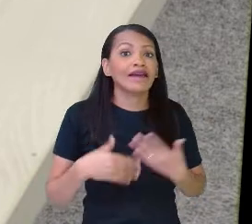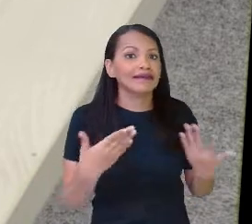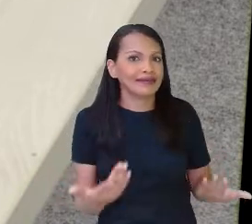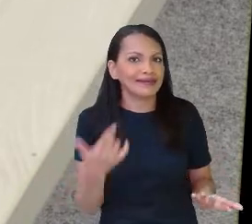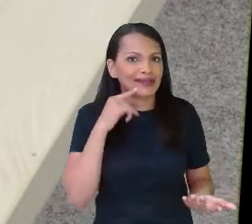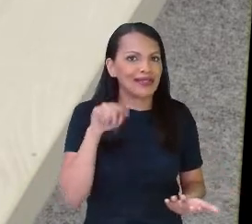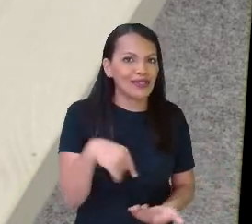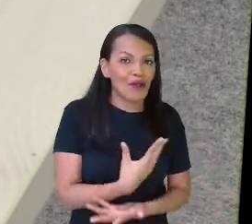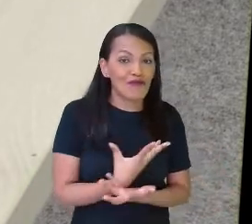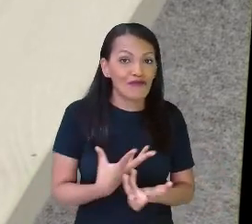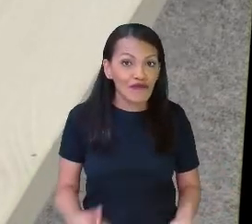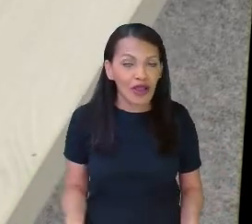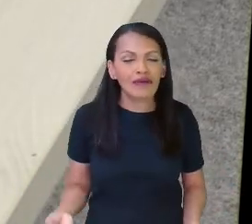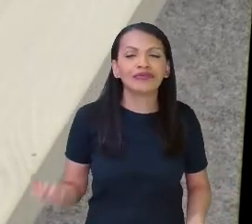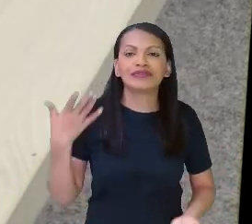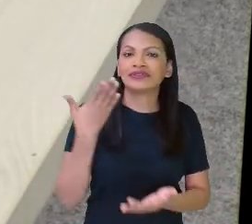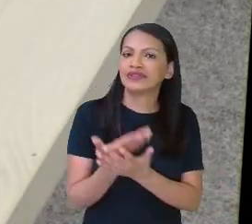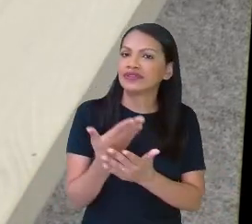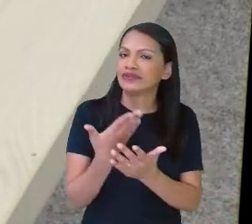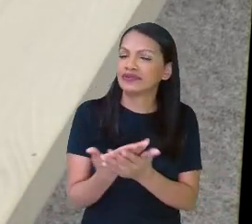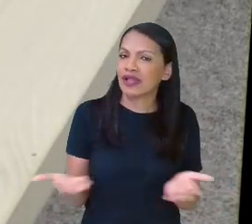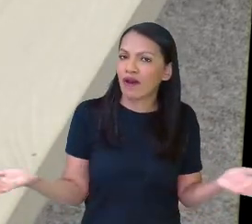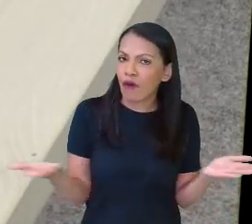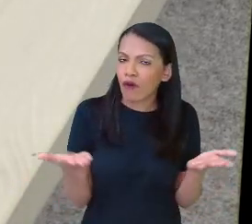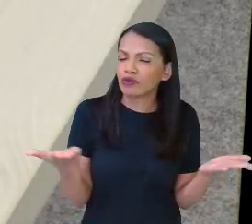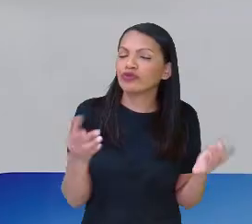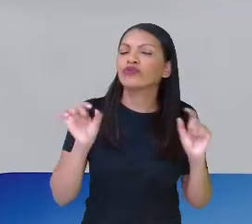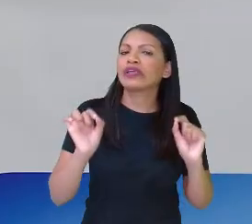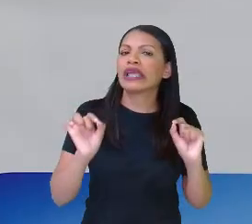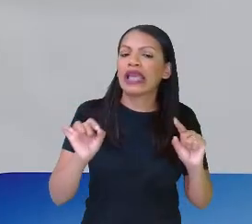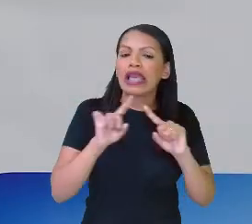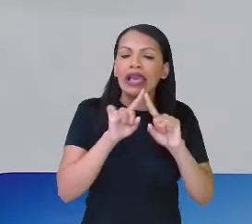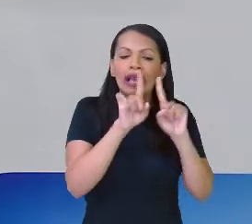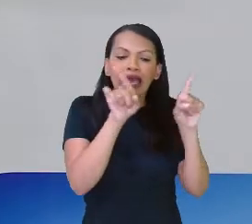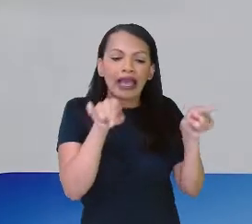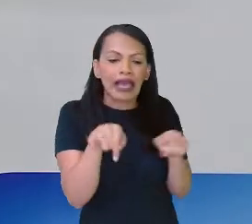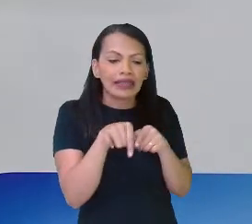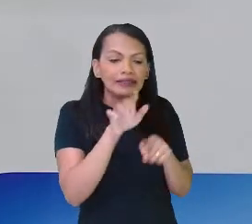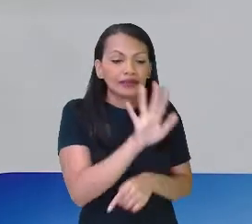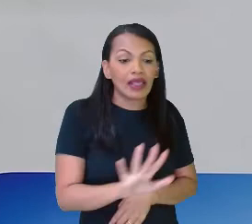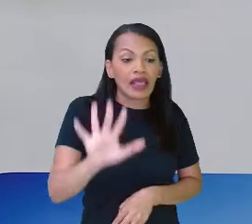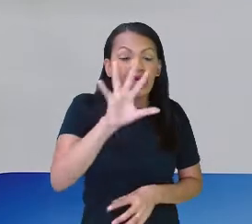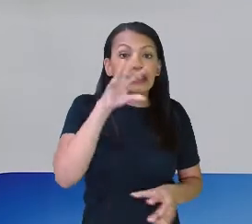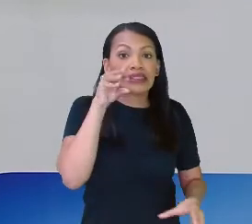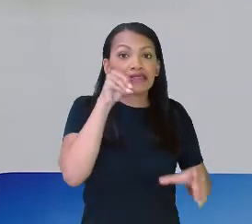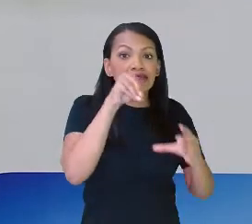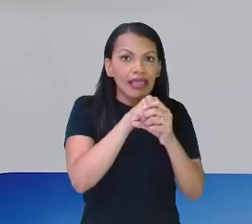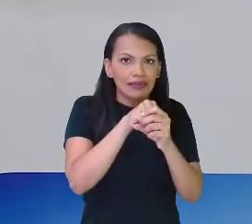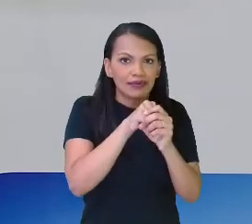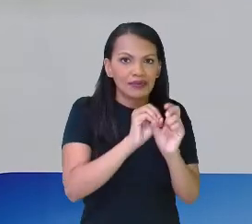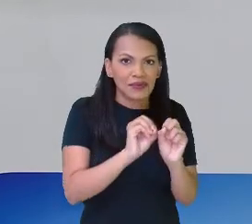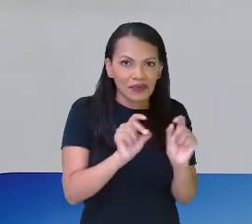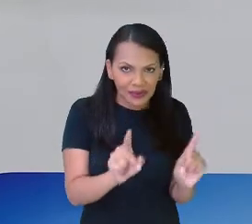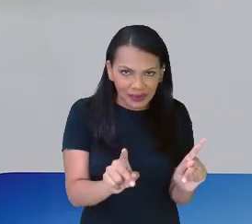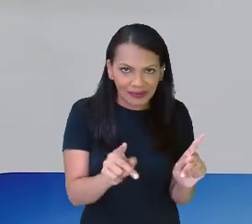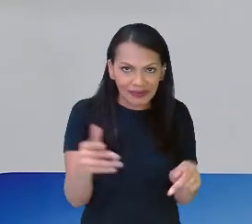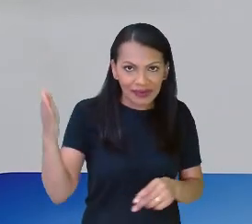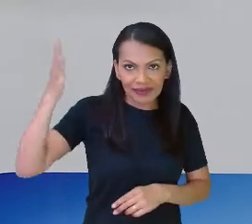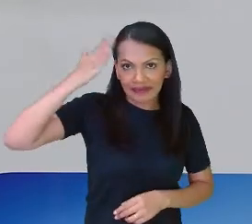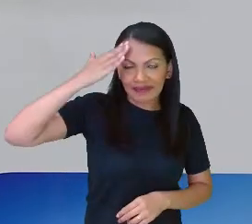isso é o que nós vamos trabalhar hoje, é a área, aquilo que está dentro, né, do meu ambiente. Então,